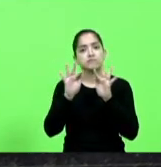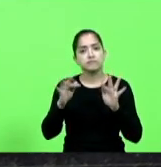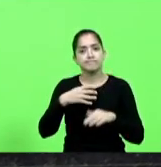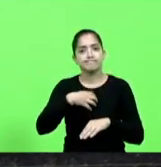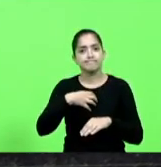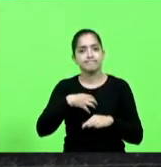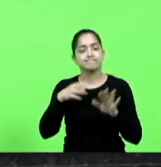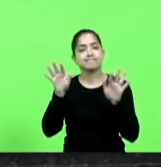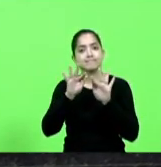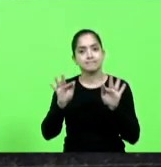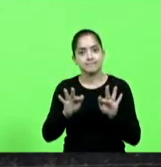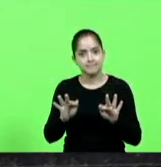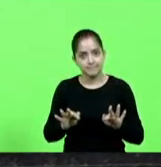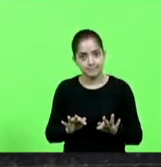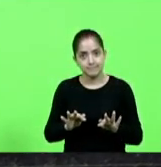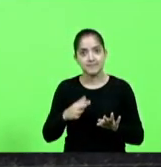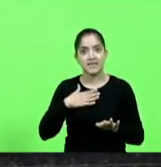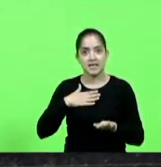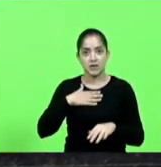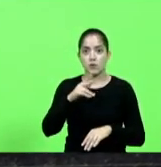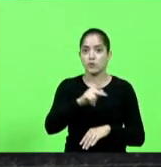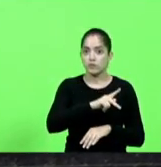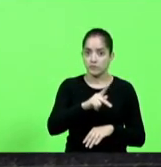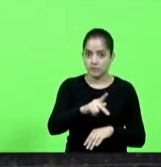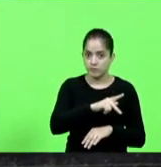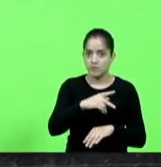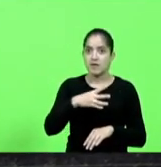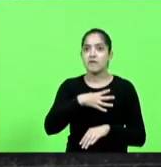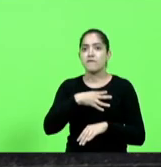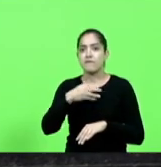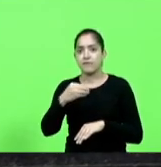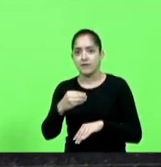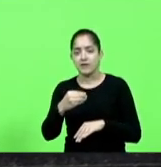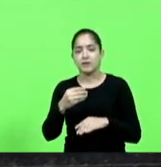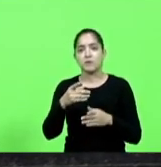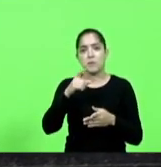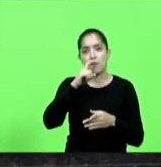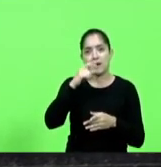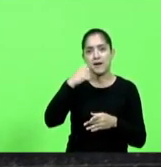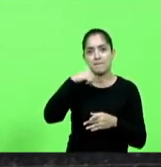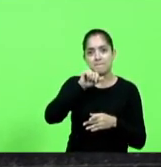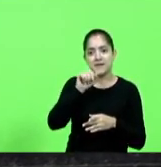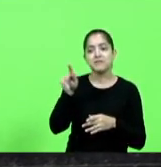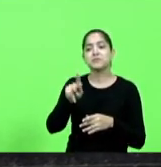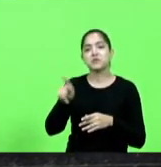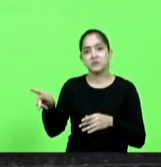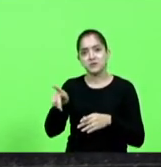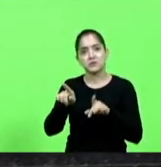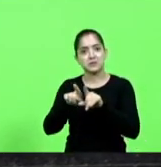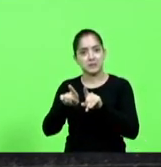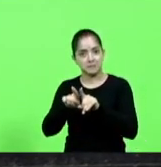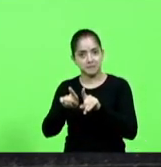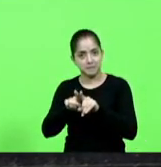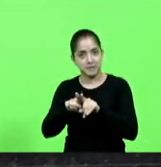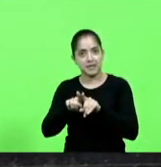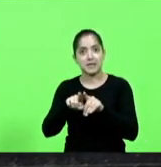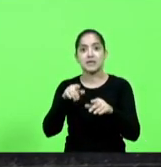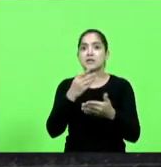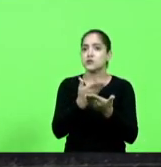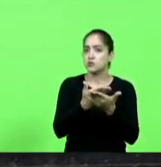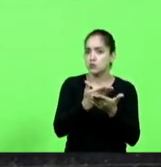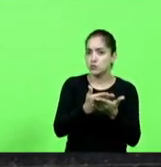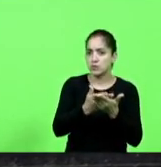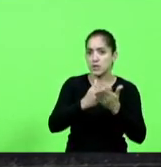eu que sou professor filho de professores estudei minha vida inteira em escola pública estadual